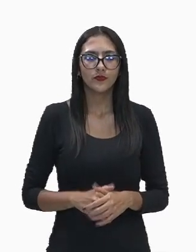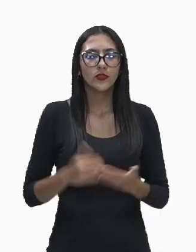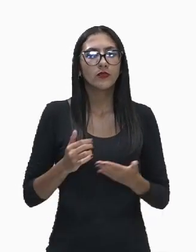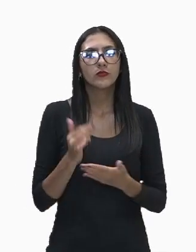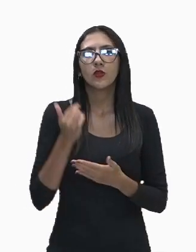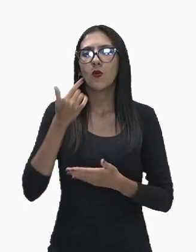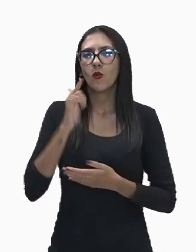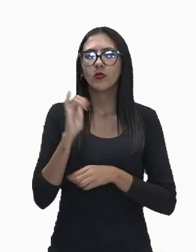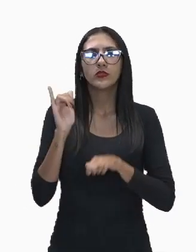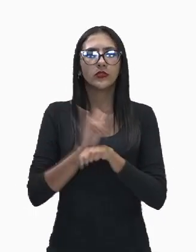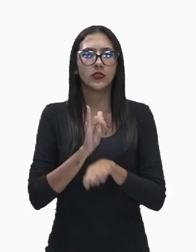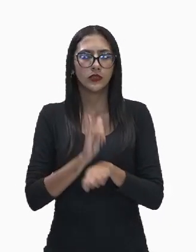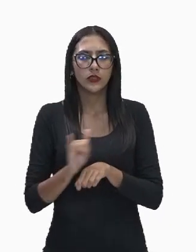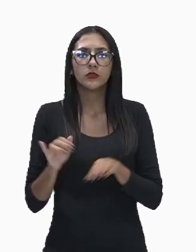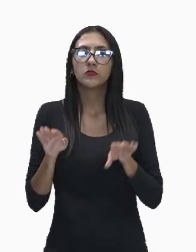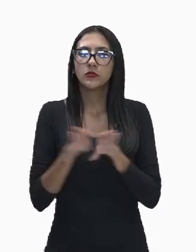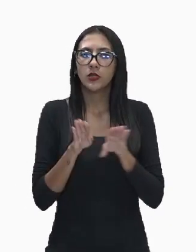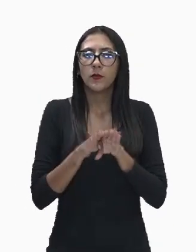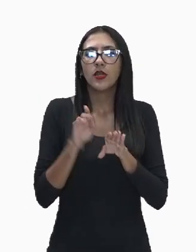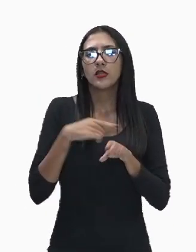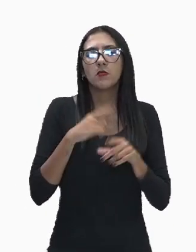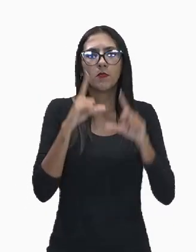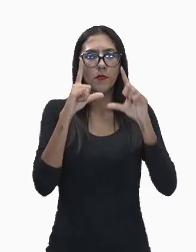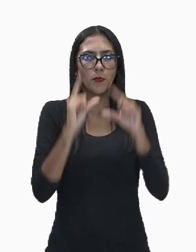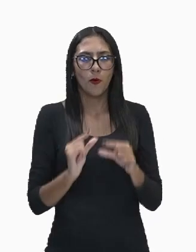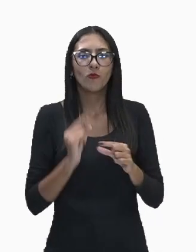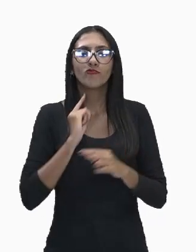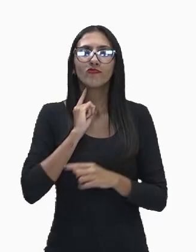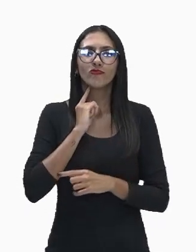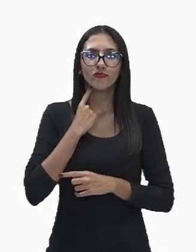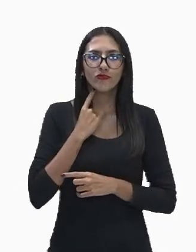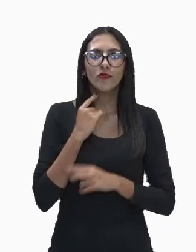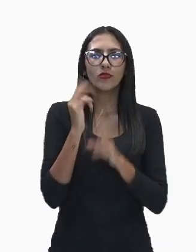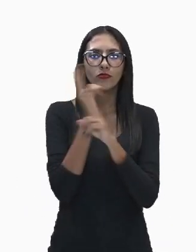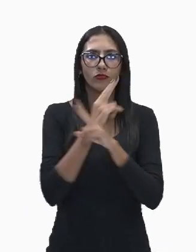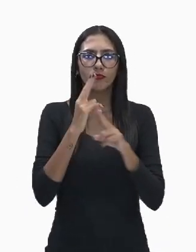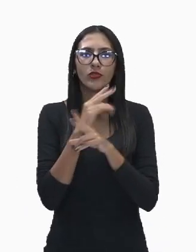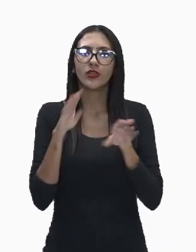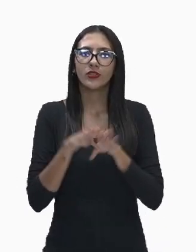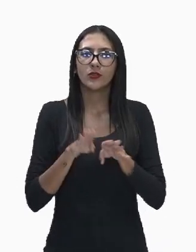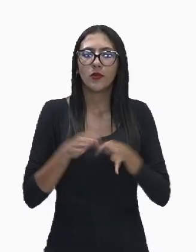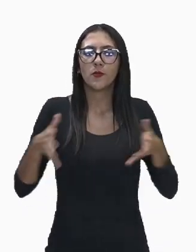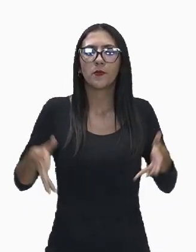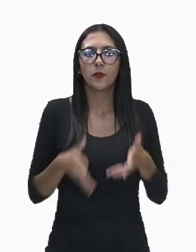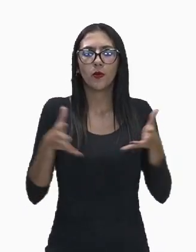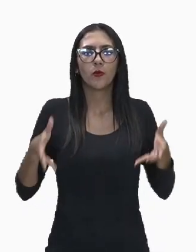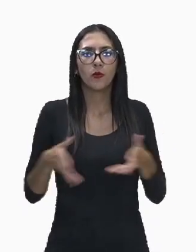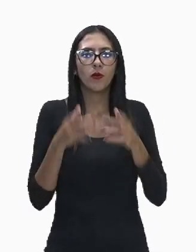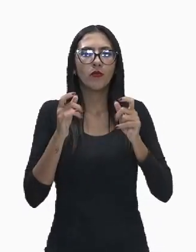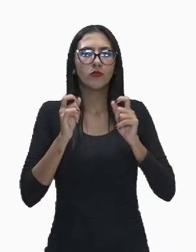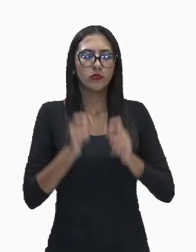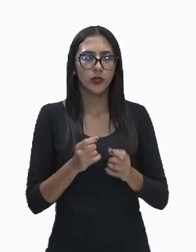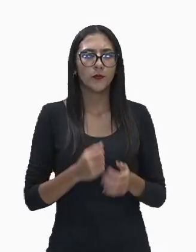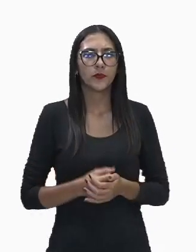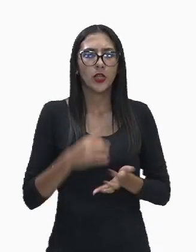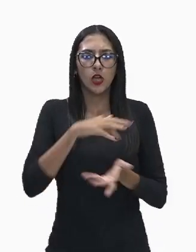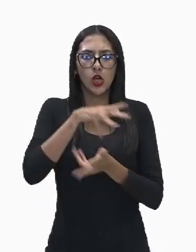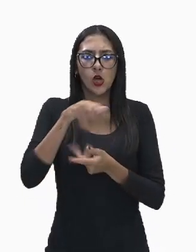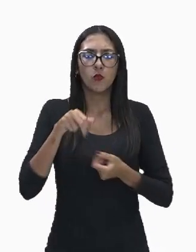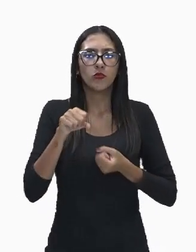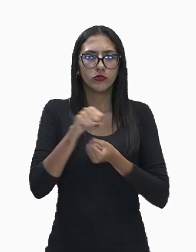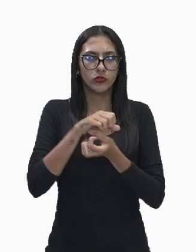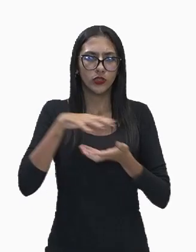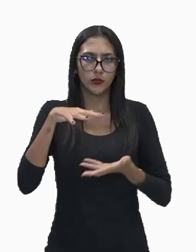modernos reduzem a poluição e promovem a sustentabilidade então a gente tem que